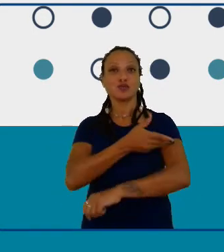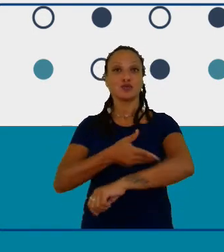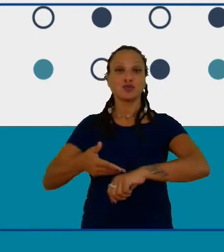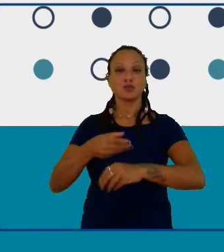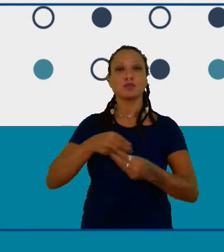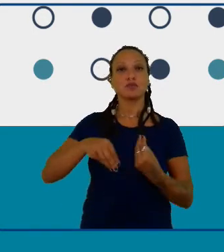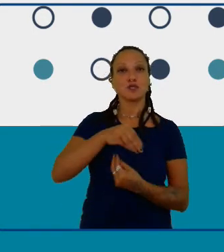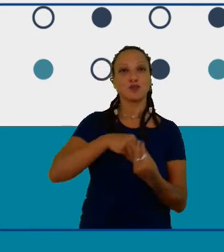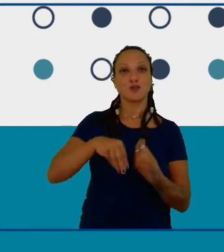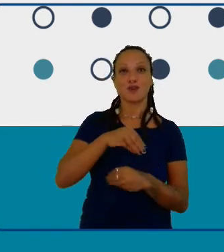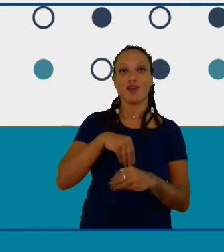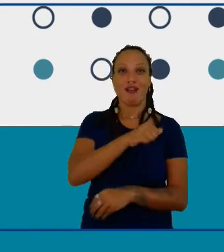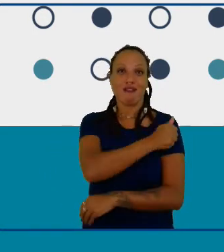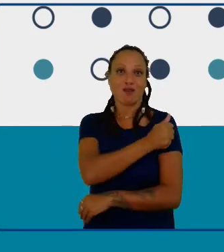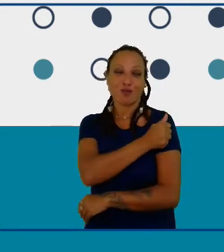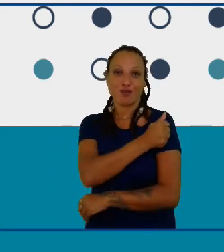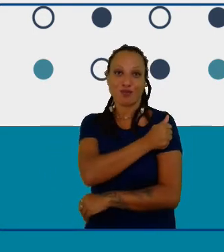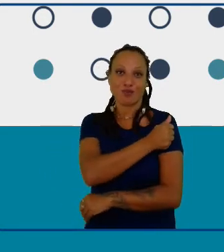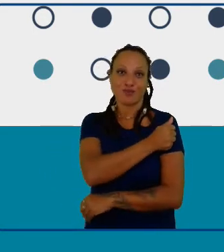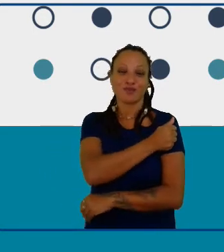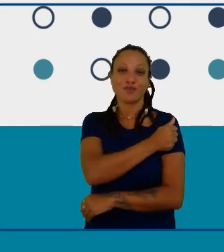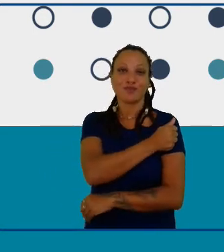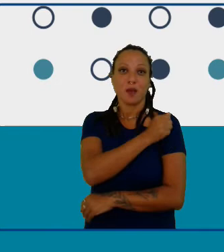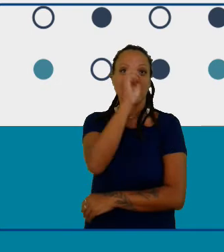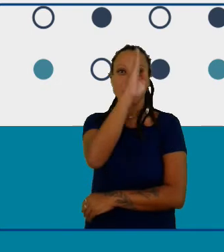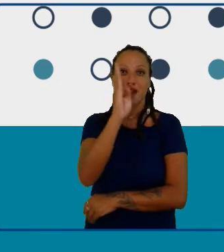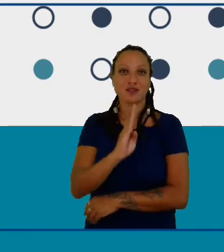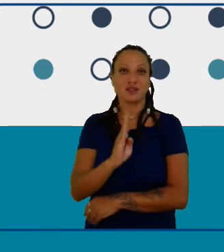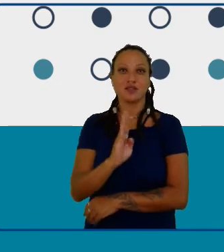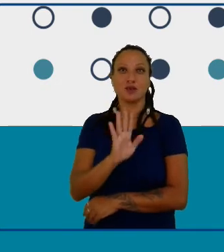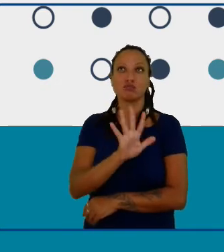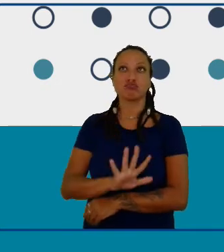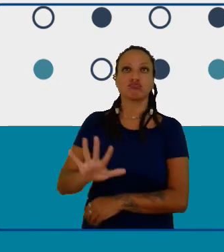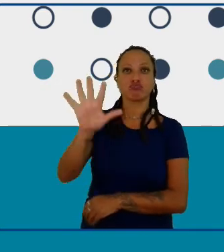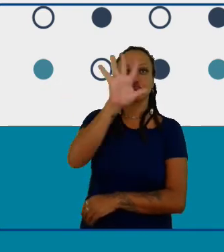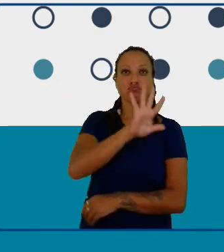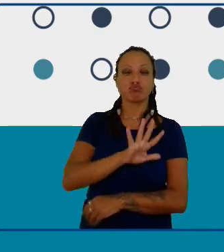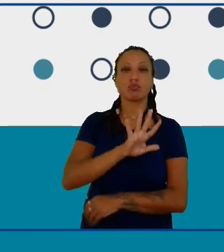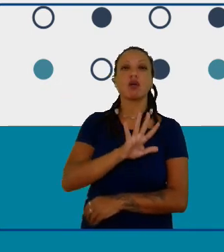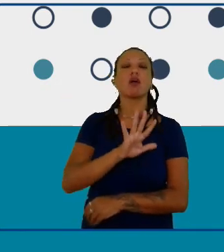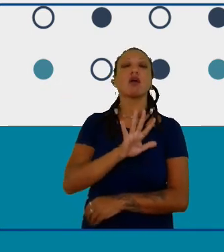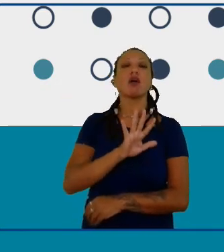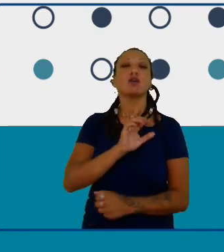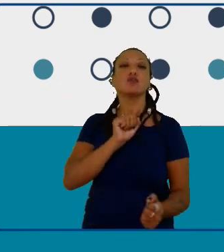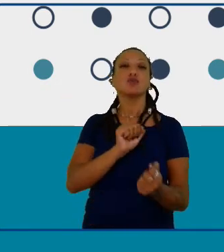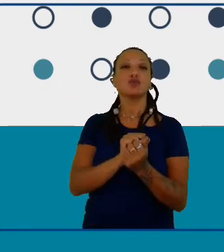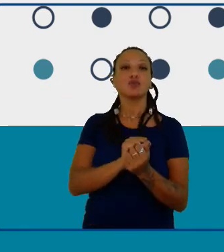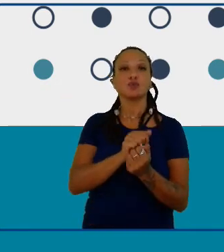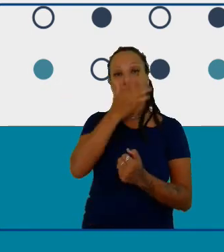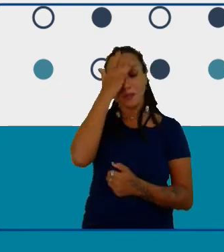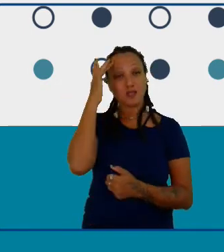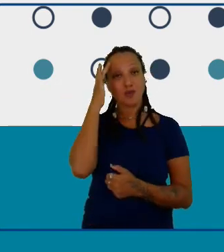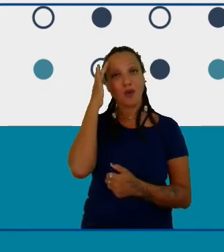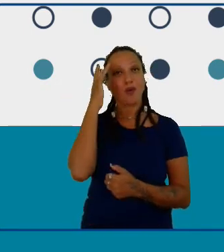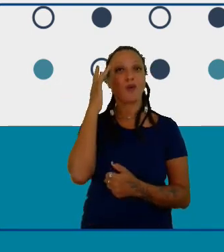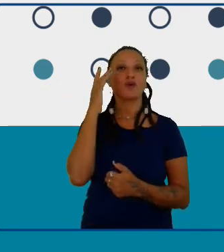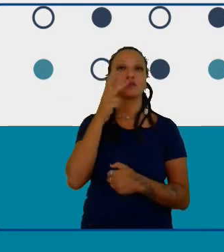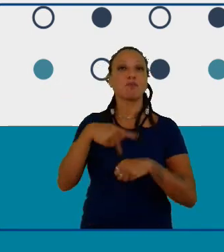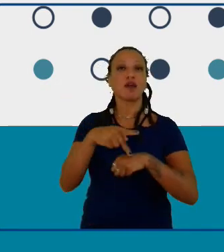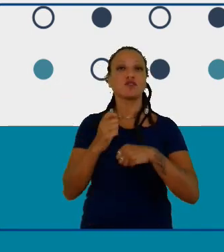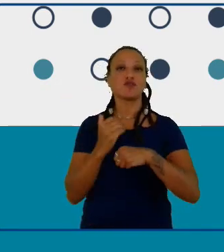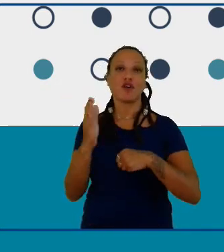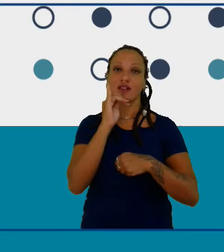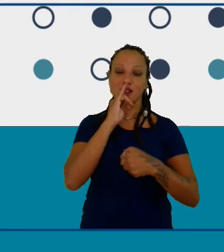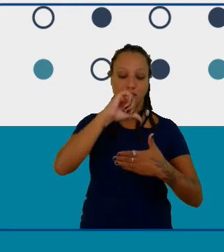alunos e estudantes né na verdade do Brasil com estudantes da América Latina né como um touro então os estudantes falavam